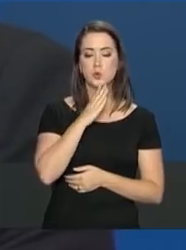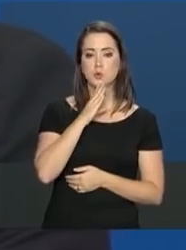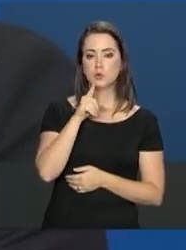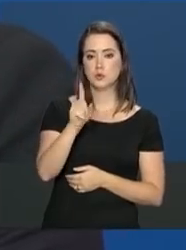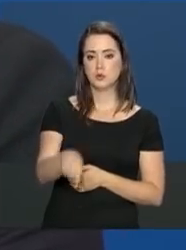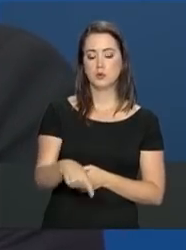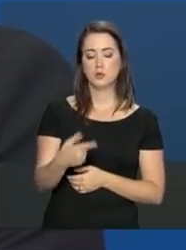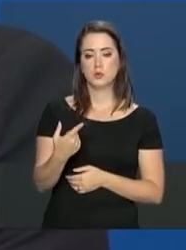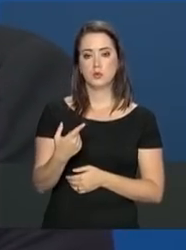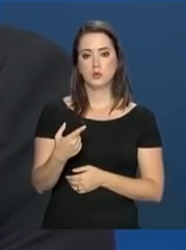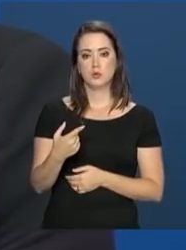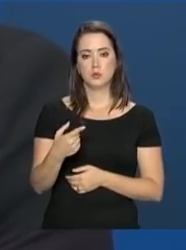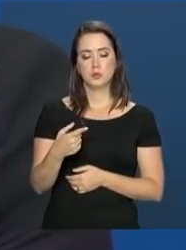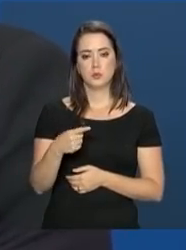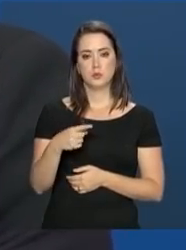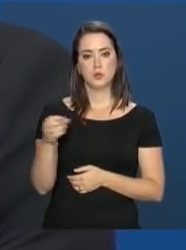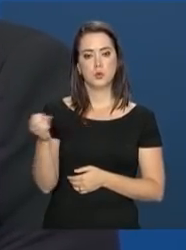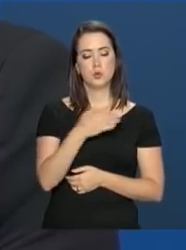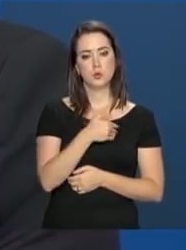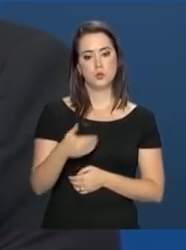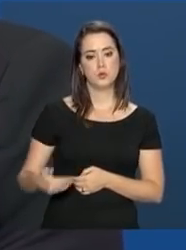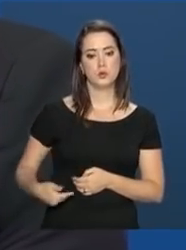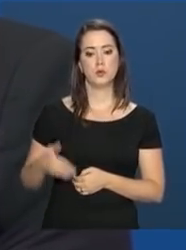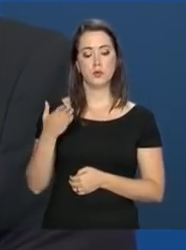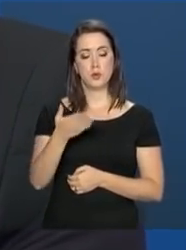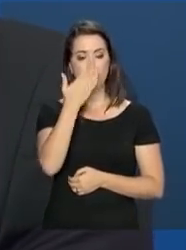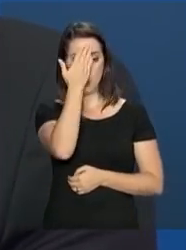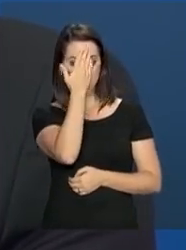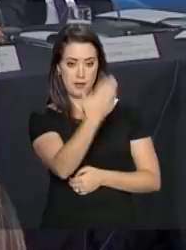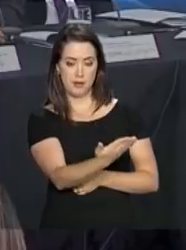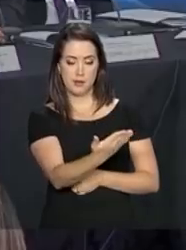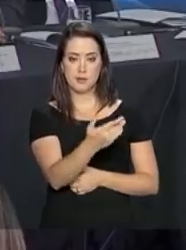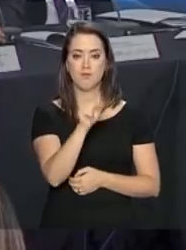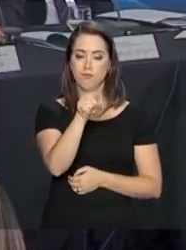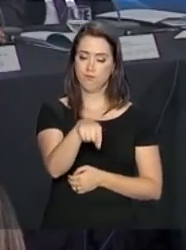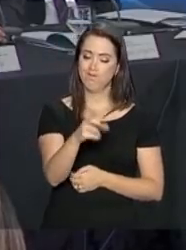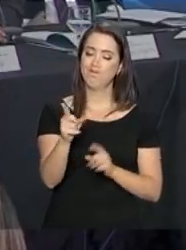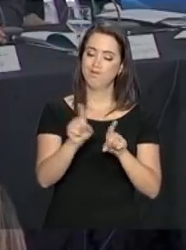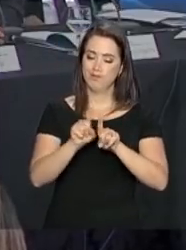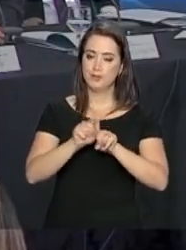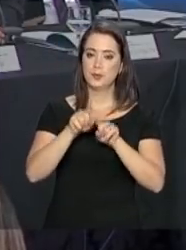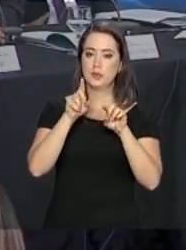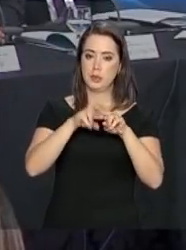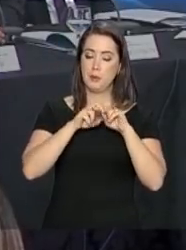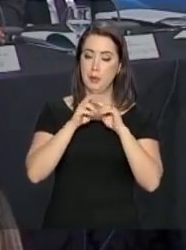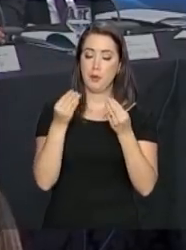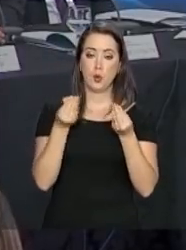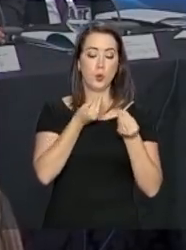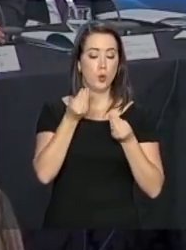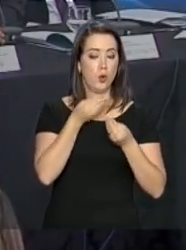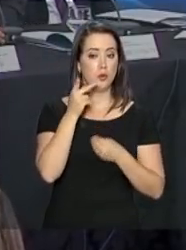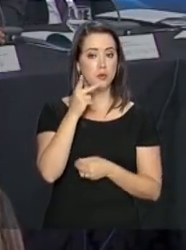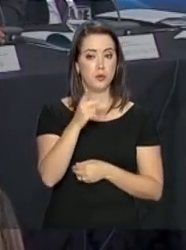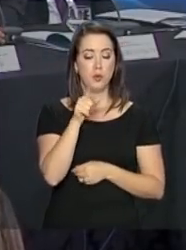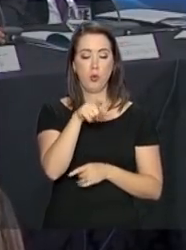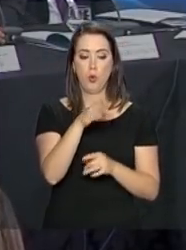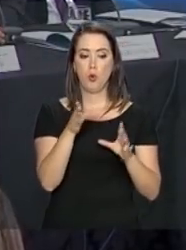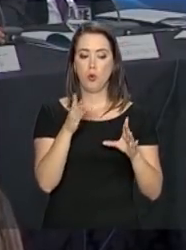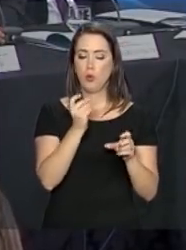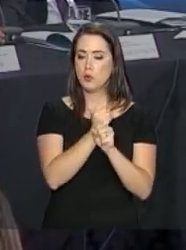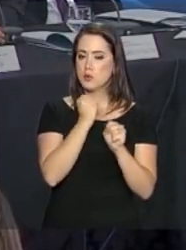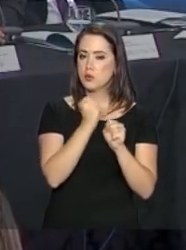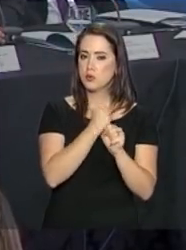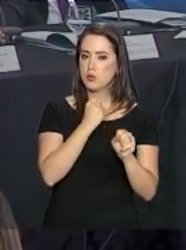do novo governo e o agradecimento pela forma como foi construída